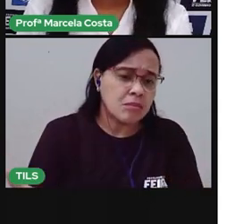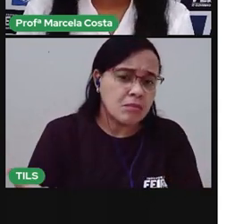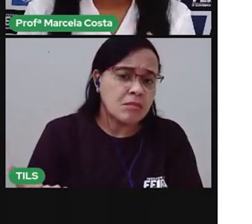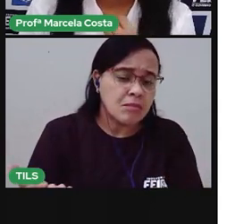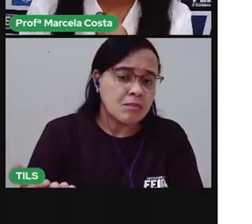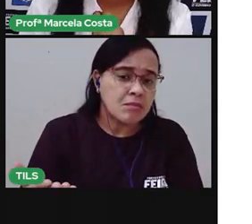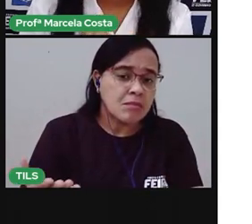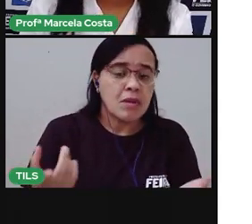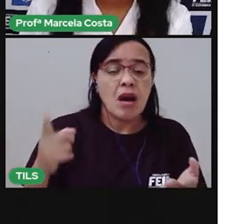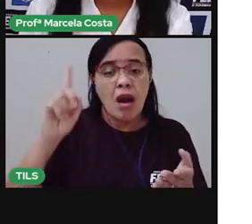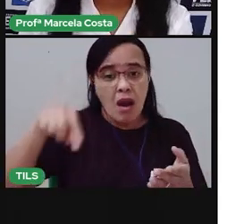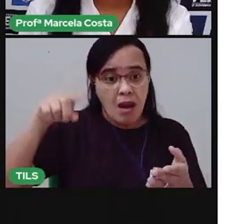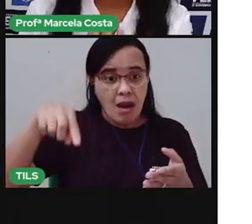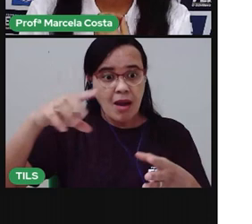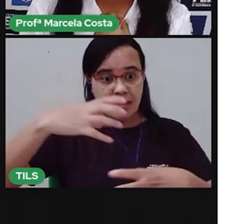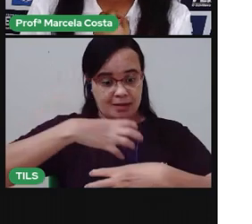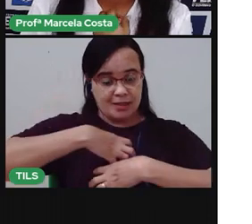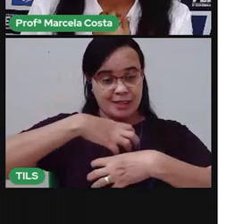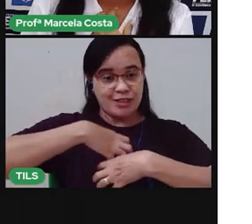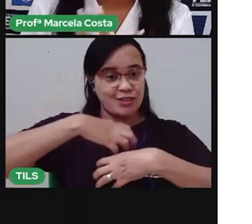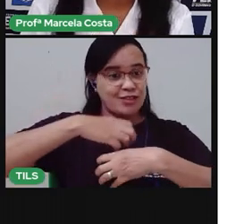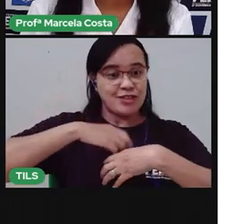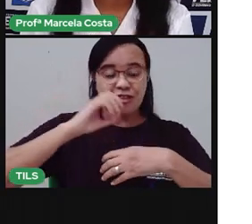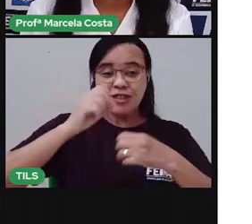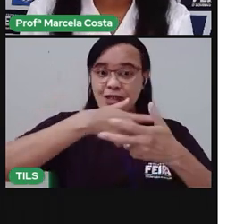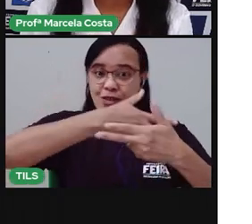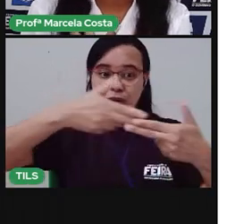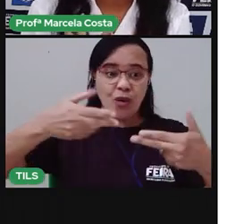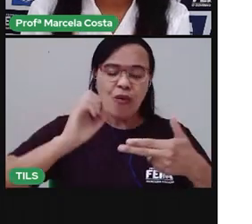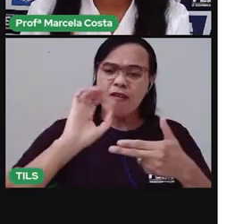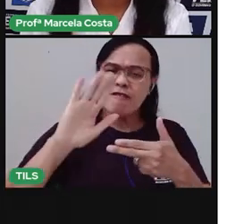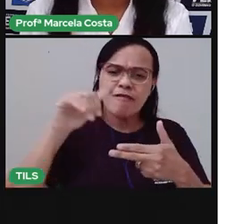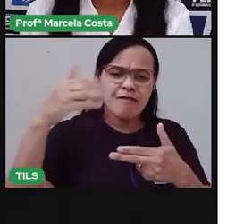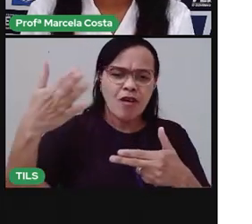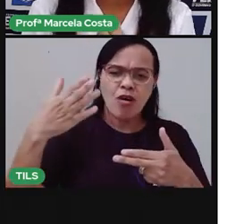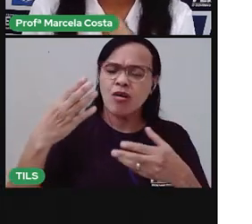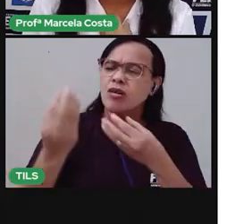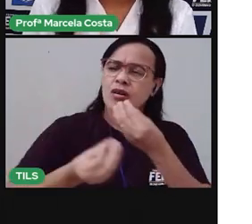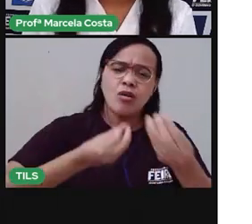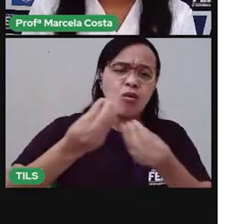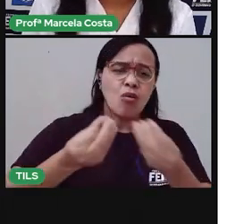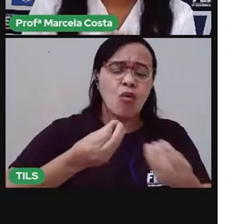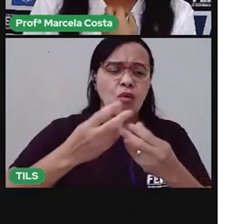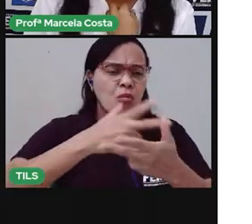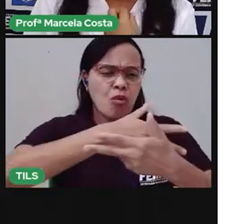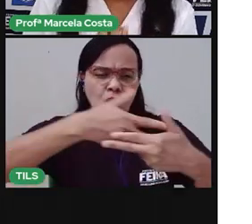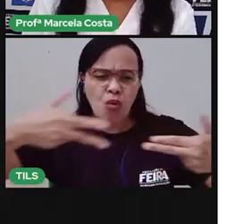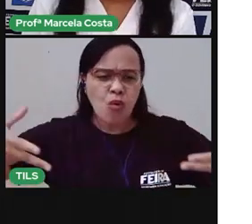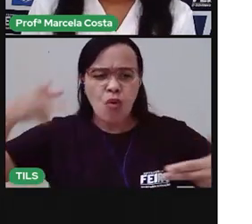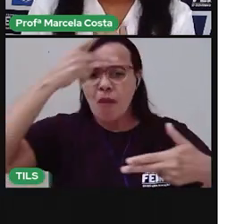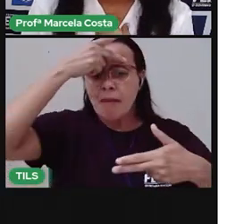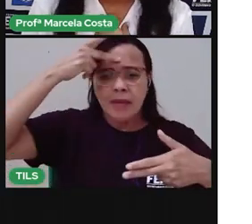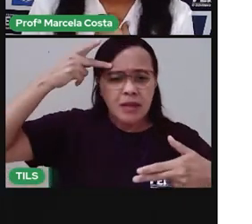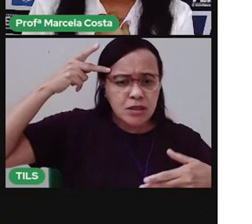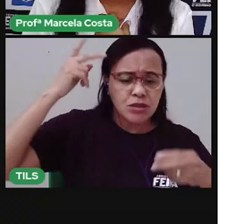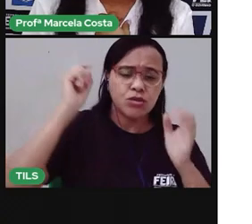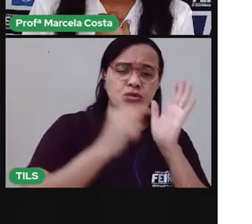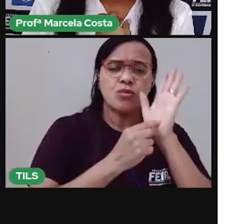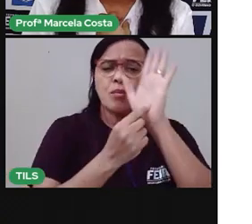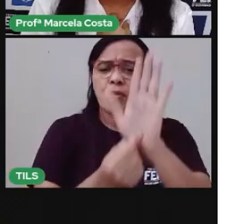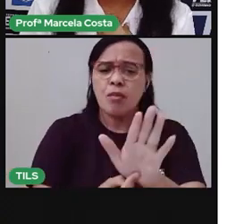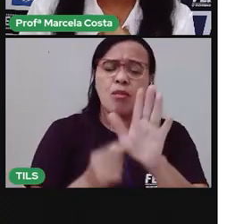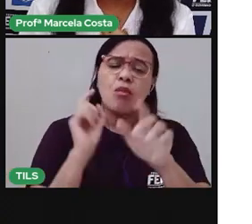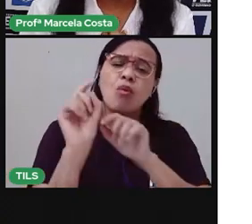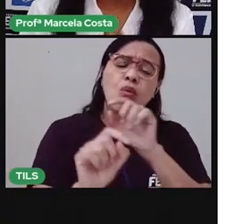Ao nosso redor, os estímulos que o mundo manda para a gente. Que as pessoas, as coisas estão mostrando para a